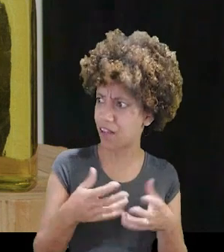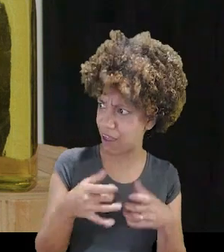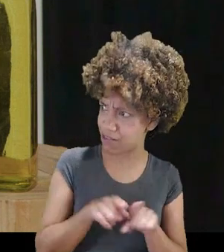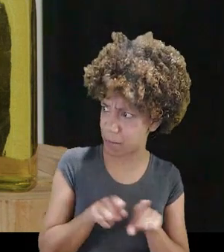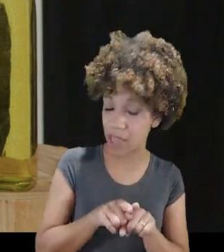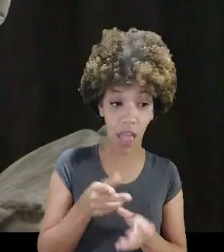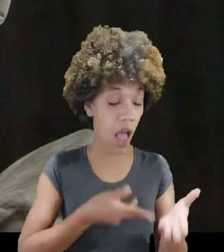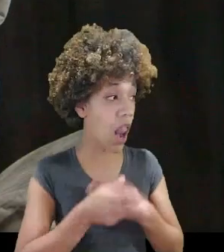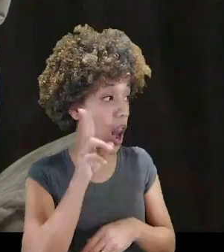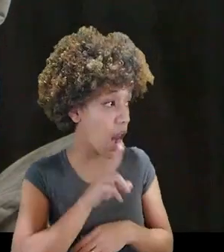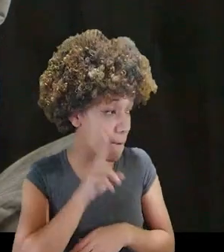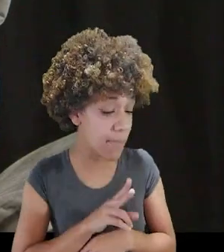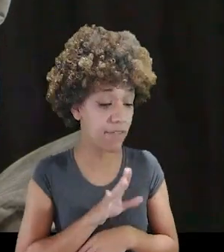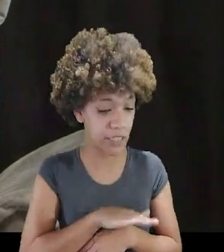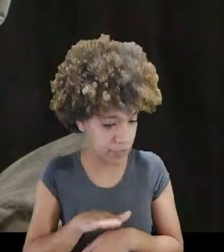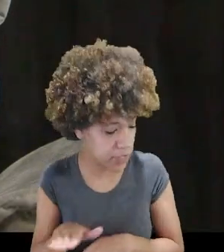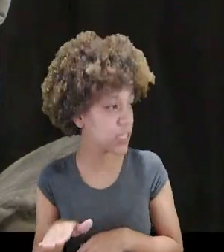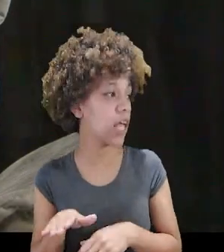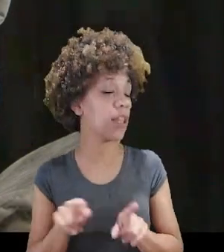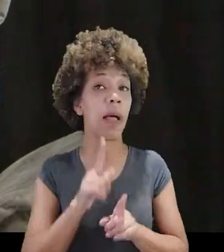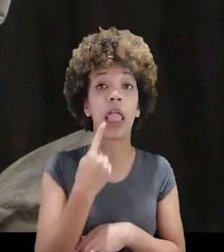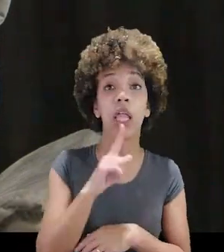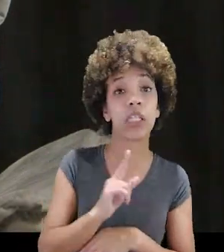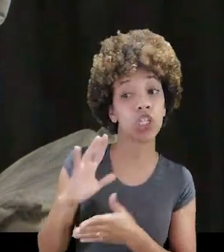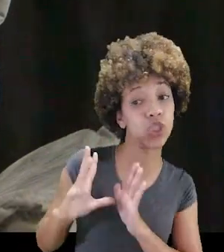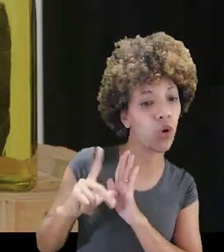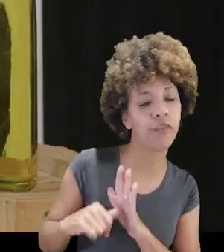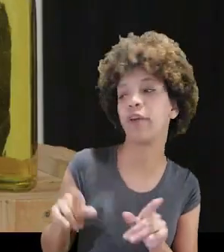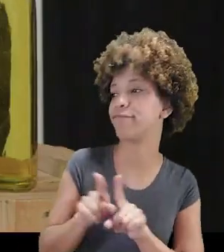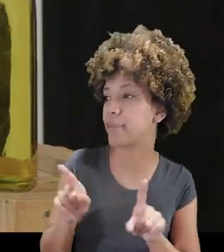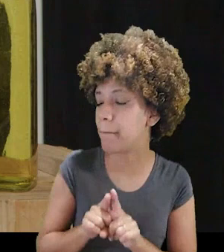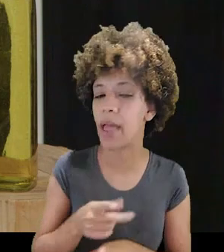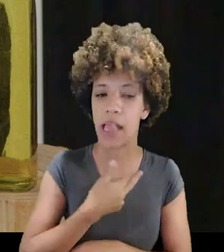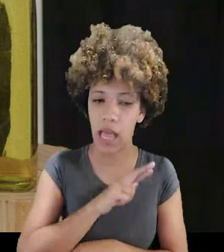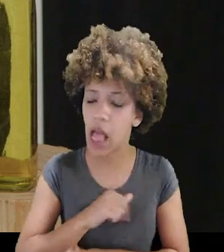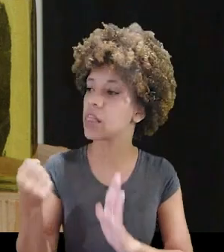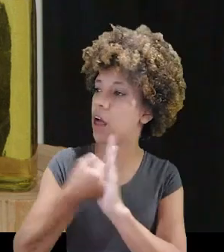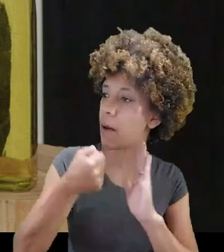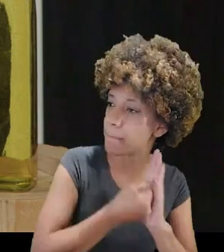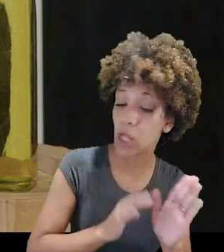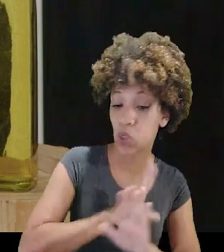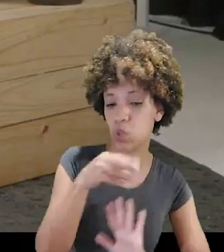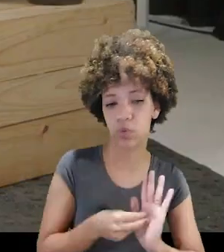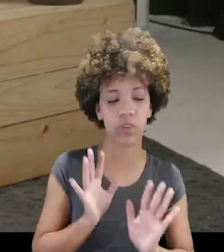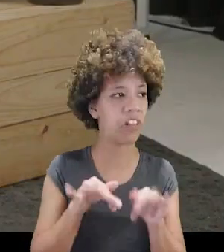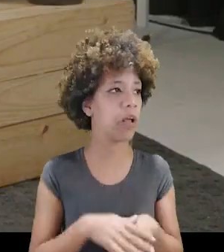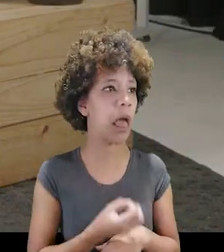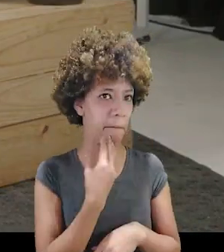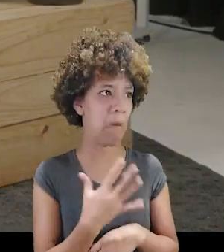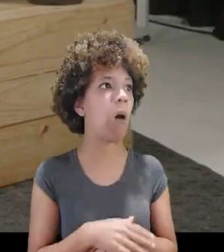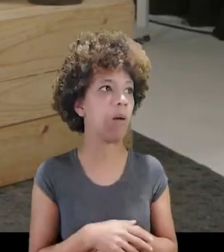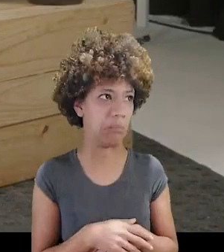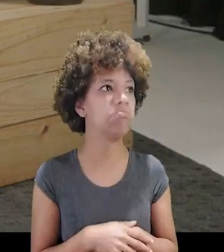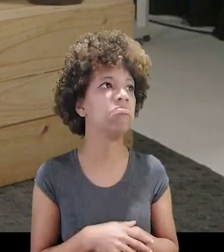E aí, é uma troca. E aí, lembrava da sua infância, aquele sorvete que você roubou da sua irmã. Exato, as suas crenças limitantes. E aí, tudo isso. E aí, no final, ela fala, ela